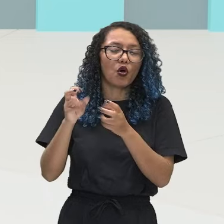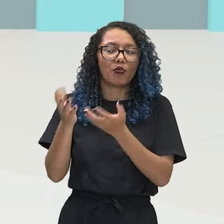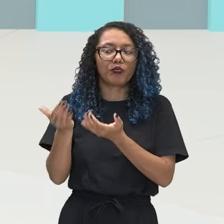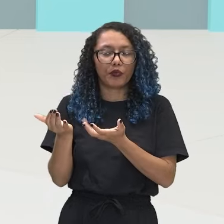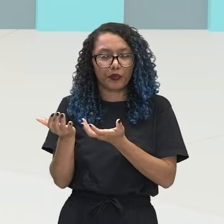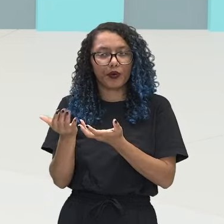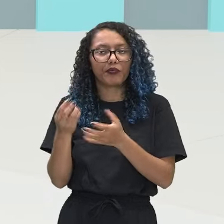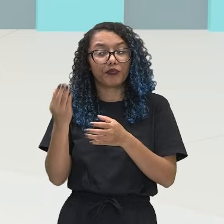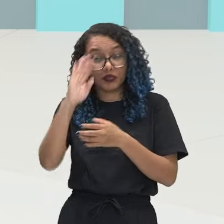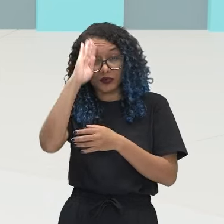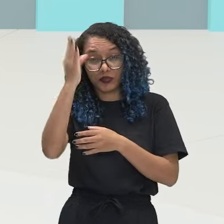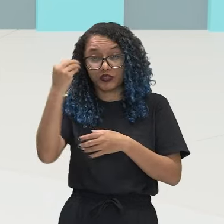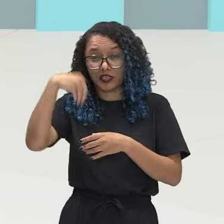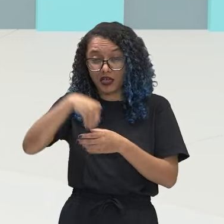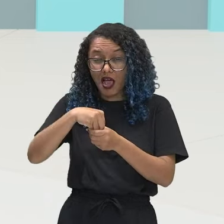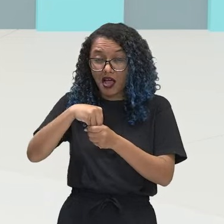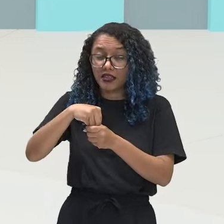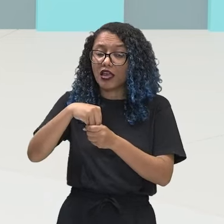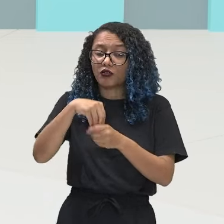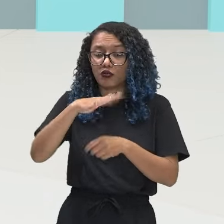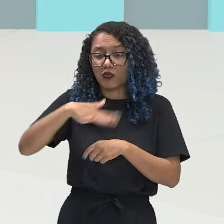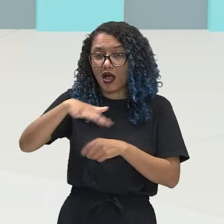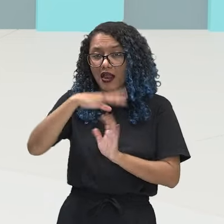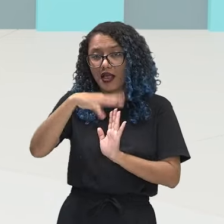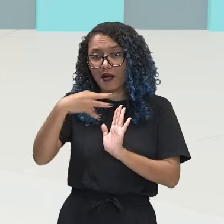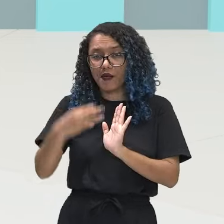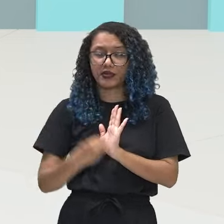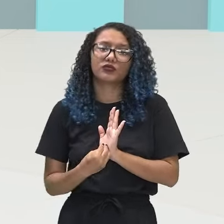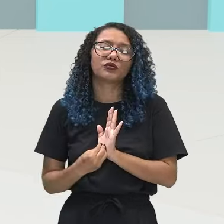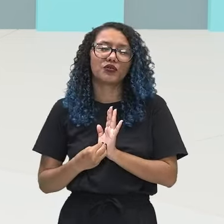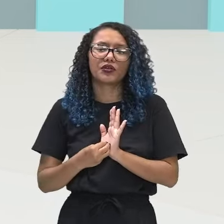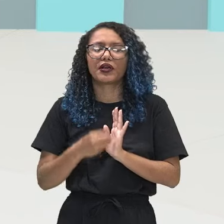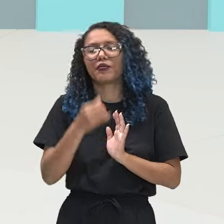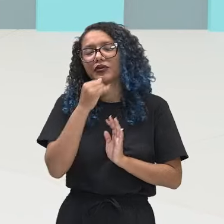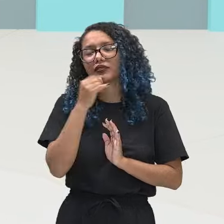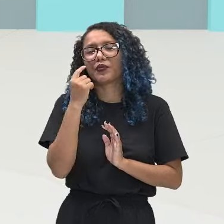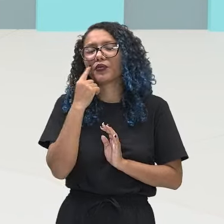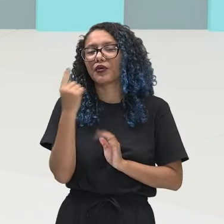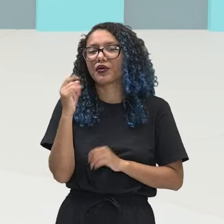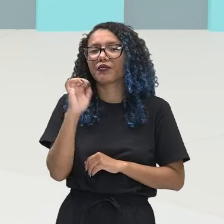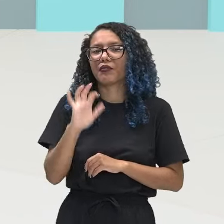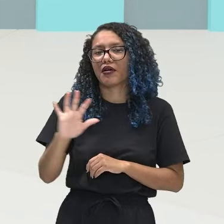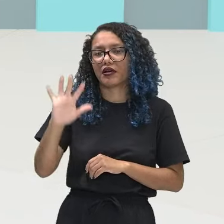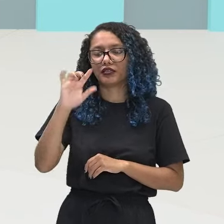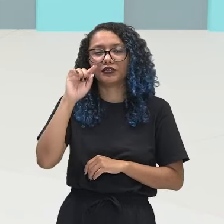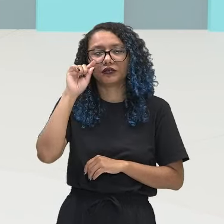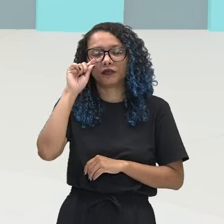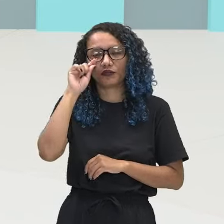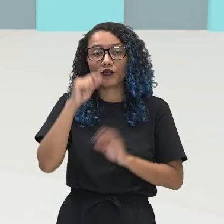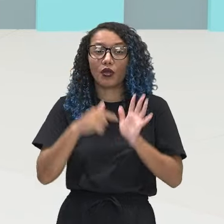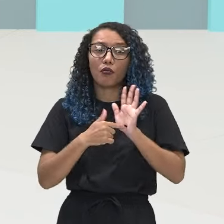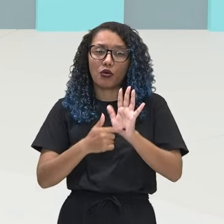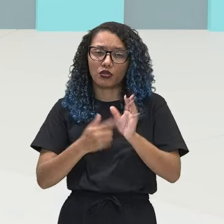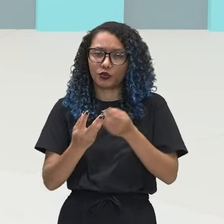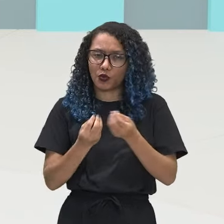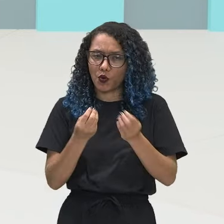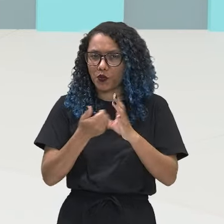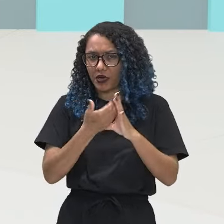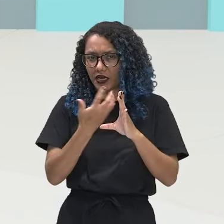região amazônica, como vocês podem ver nessa imagem aqui, caracterizando bastante